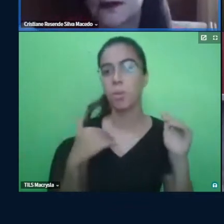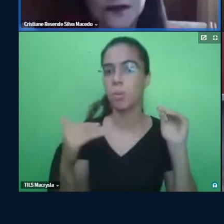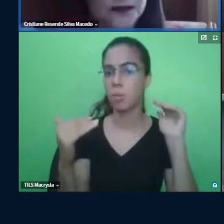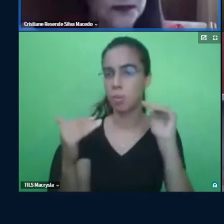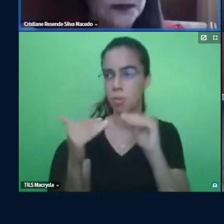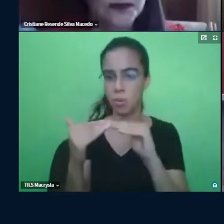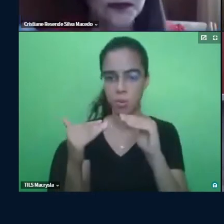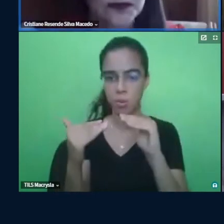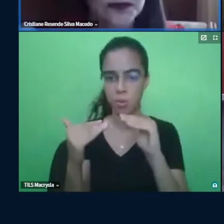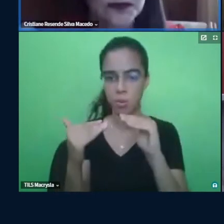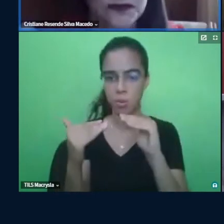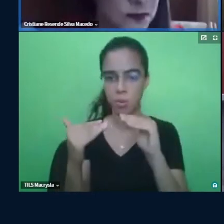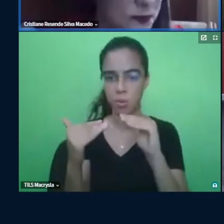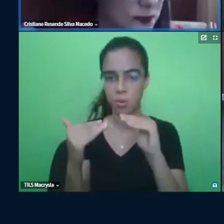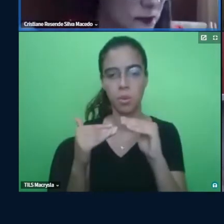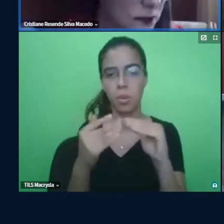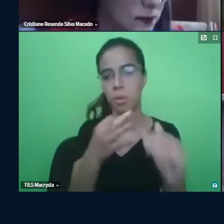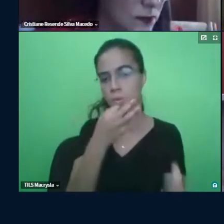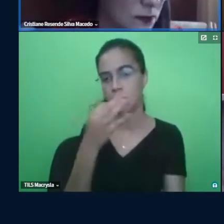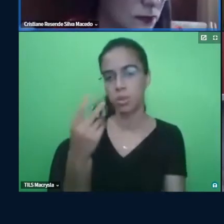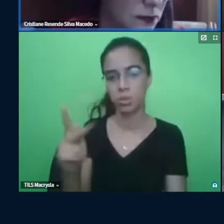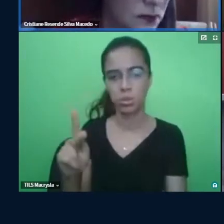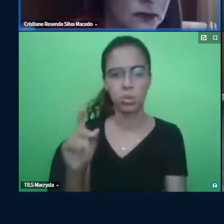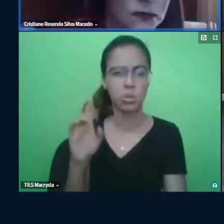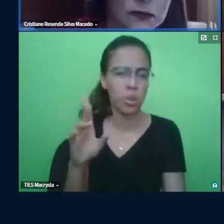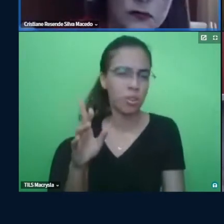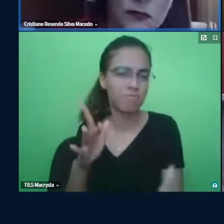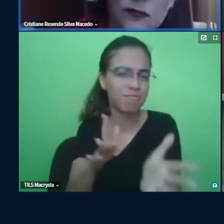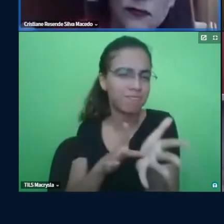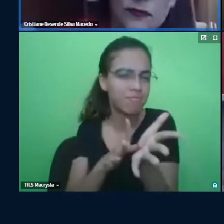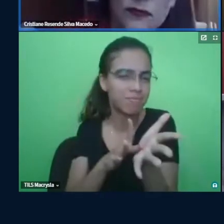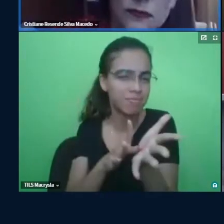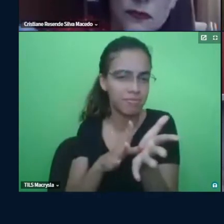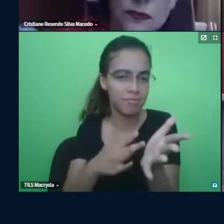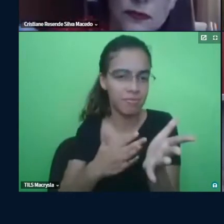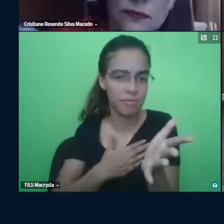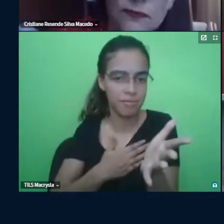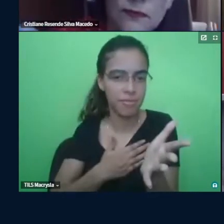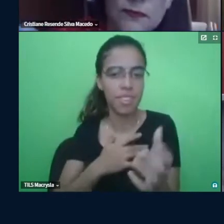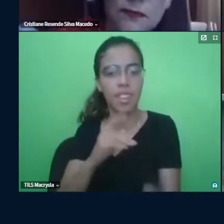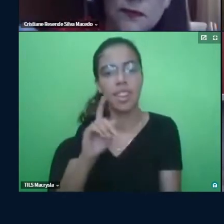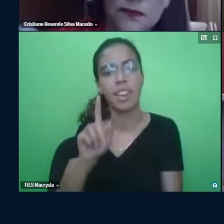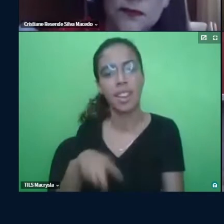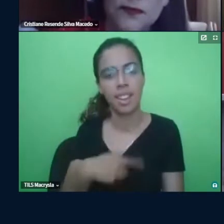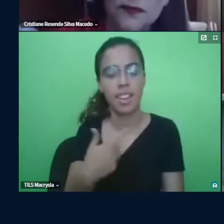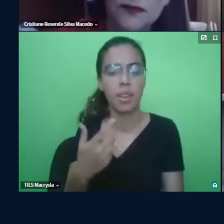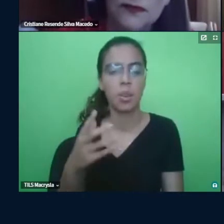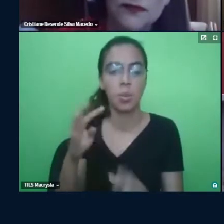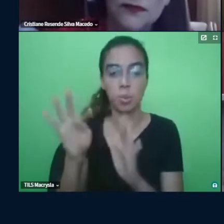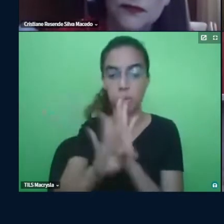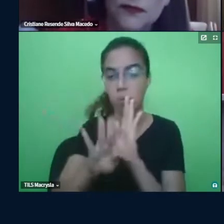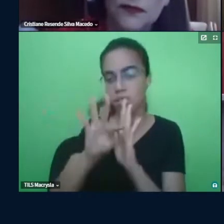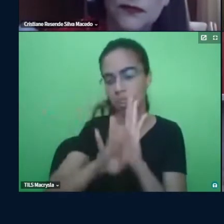plenamente com o que você colocou. Só me incomodou um pouco o fato de que em alguns momentos no texto